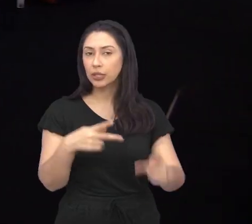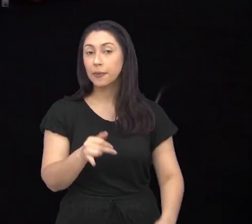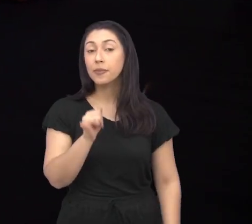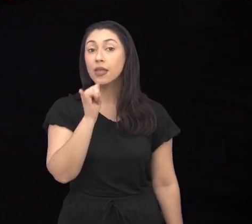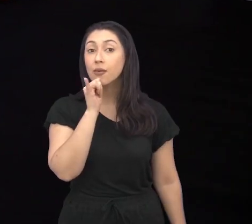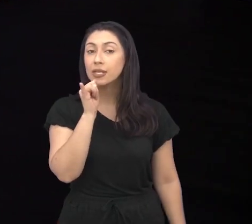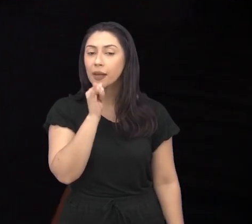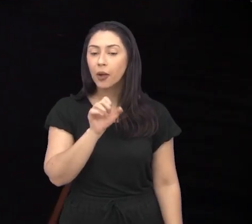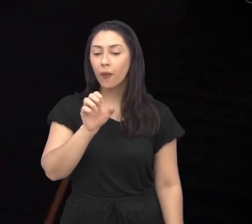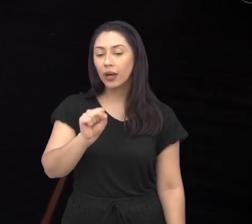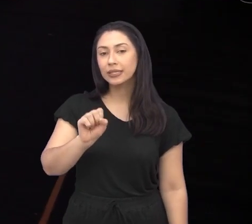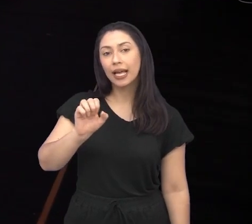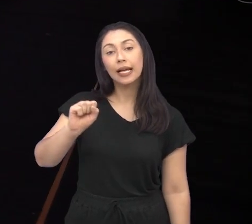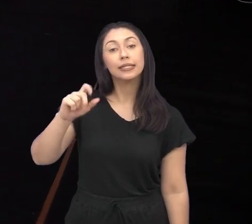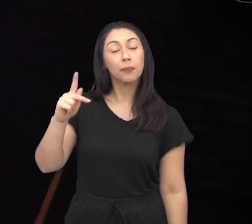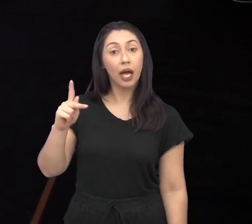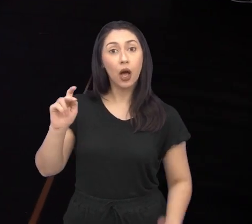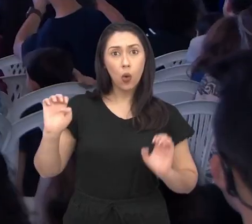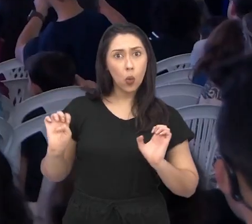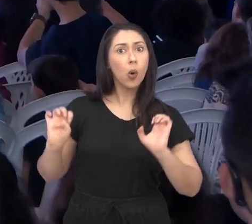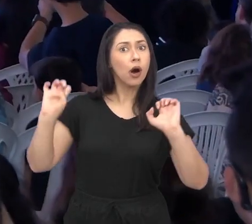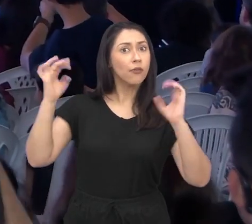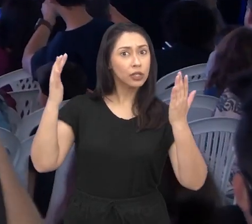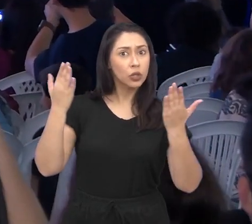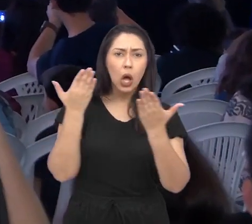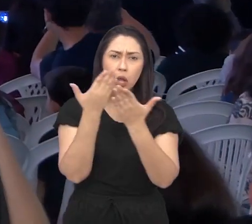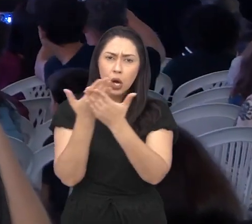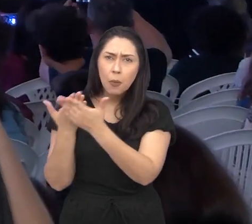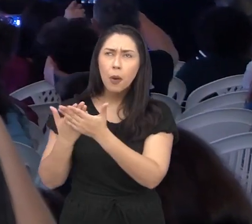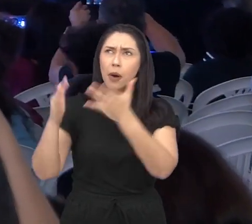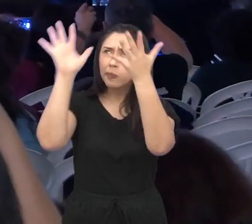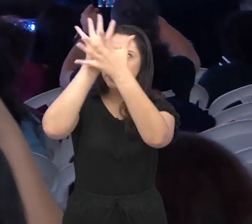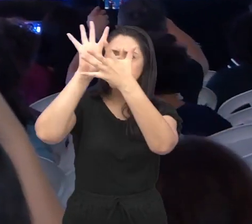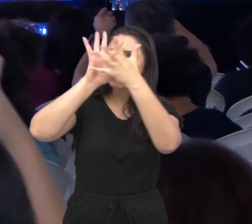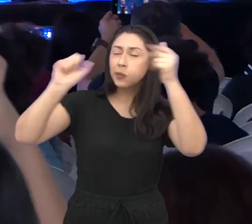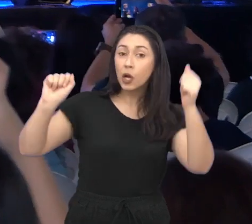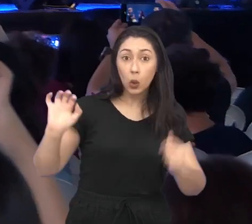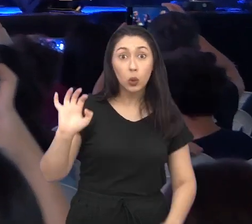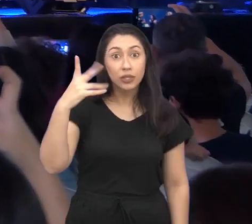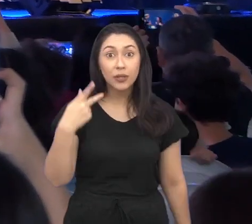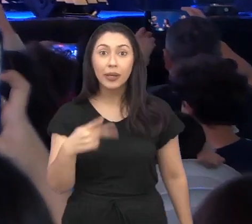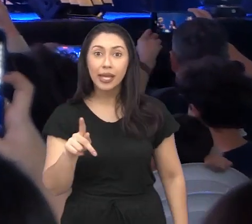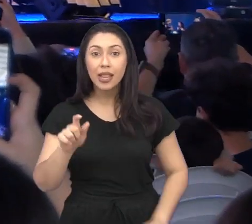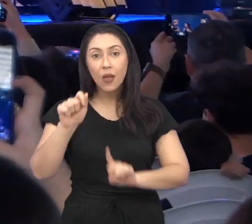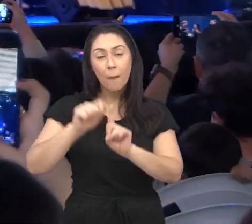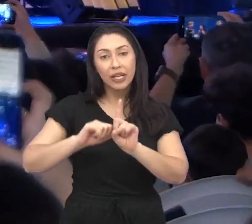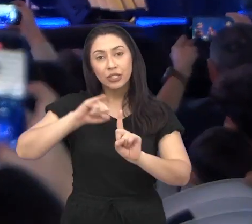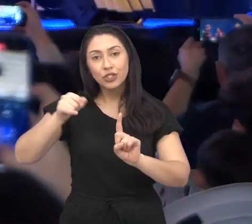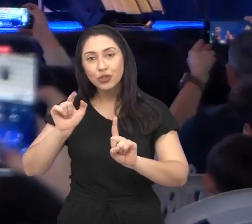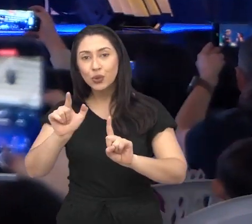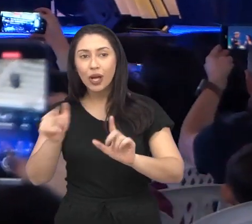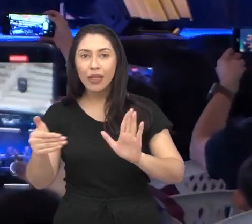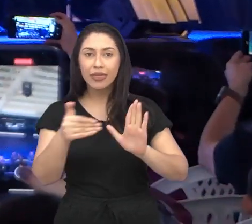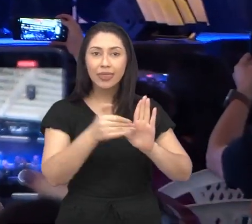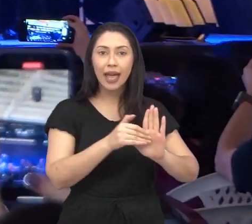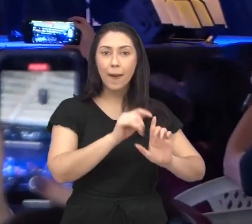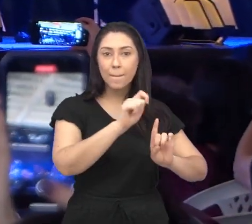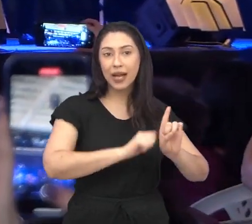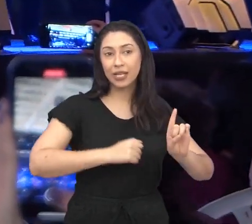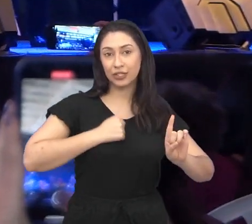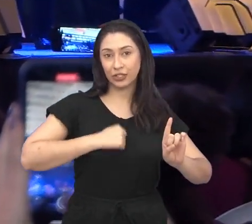Um exemplo é o Space Studies Program, um evento de estudos espaciais sediado na cidade entre julho e agosto de